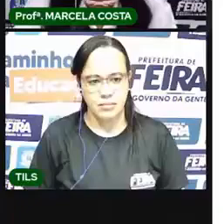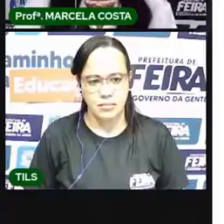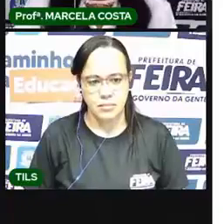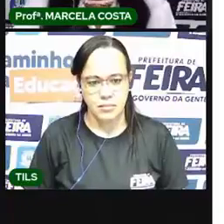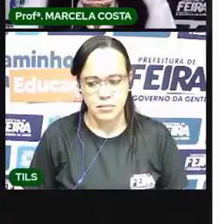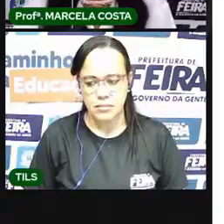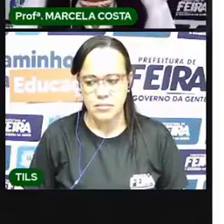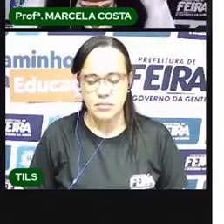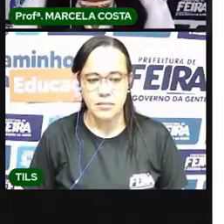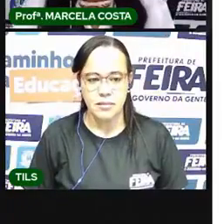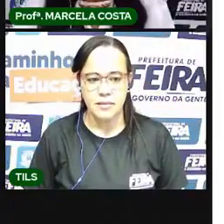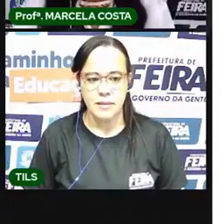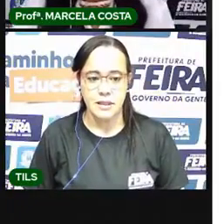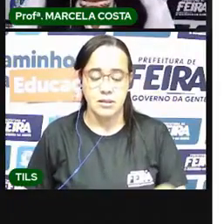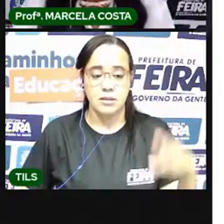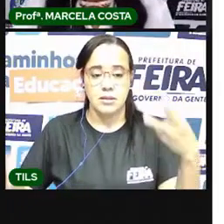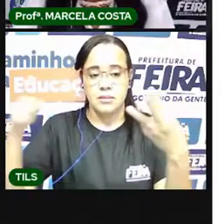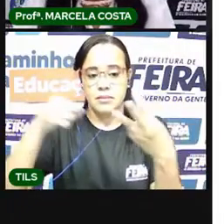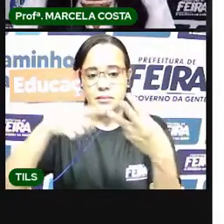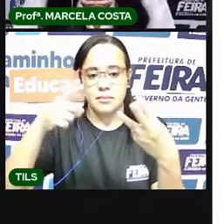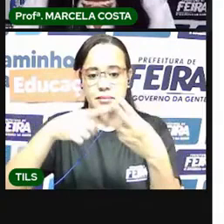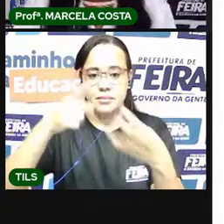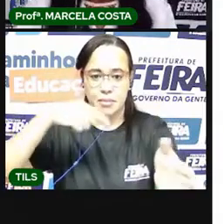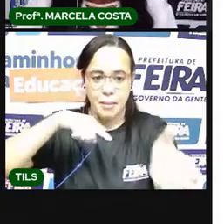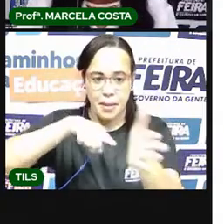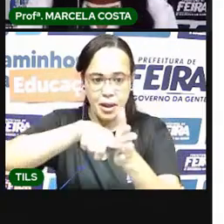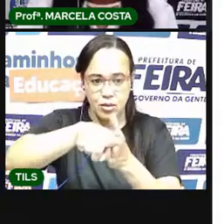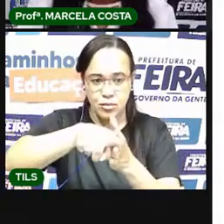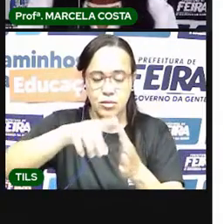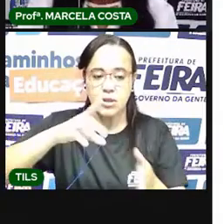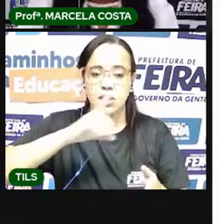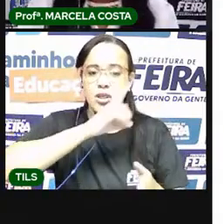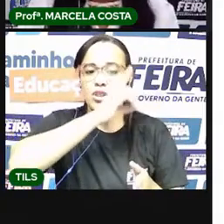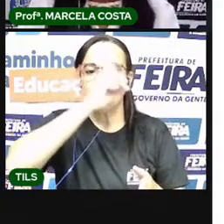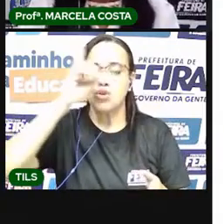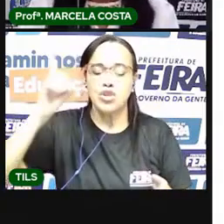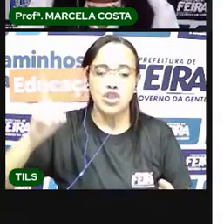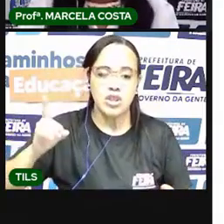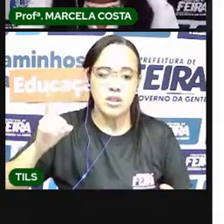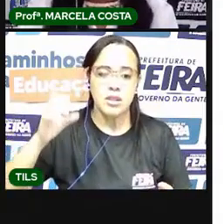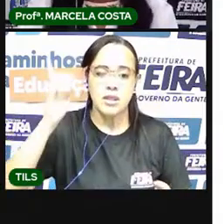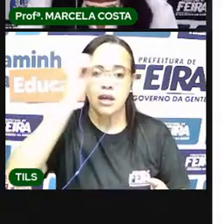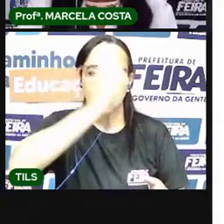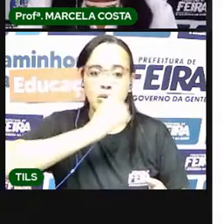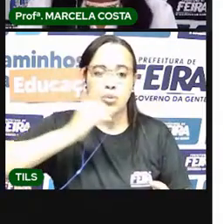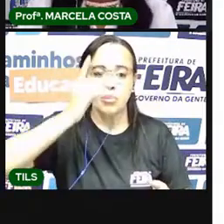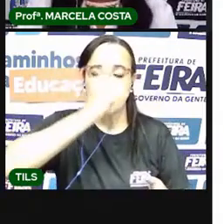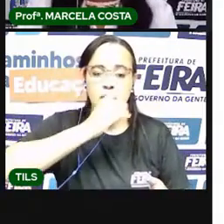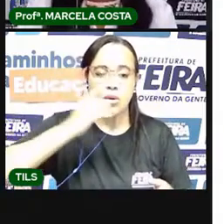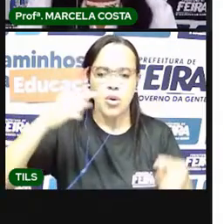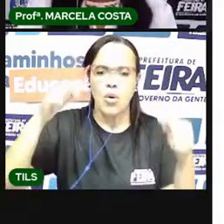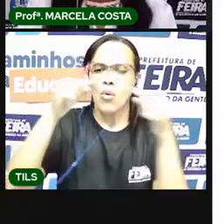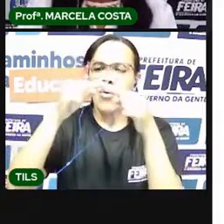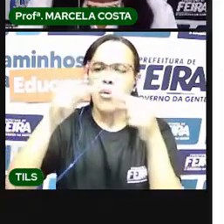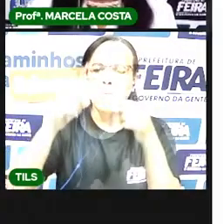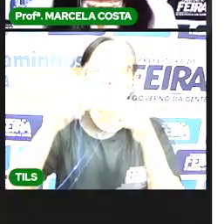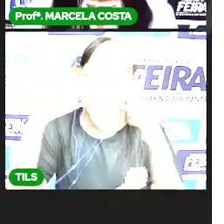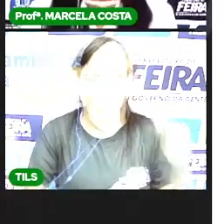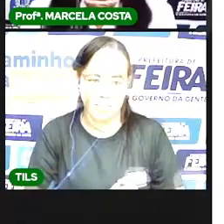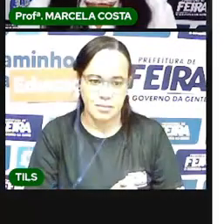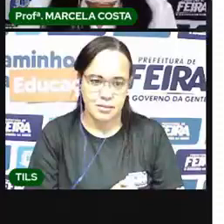Agora, terceira pergunta Os dias de domingo Quais são os números que representam a data?